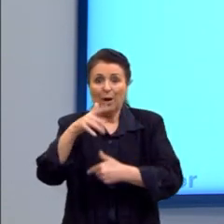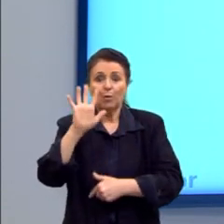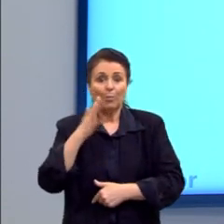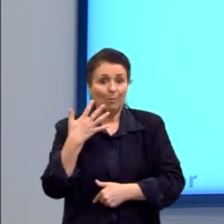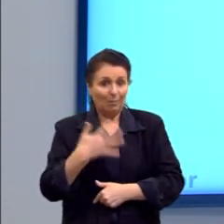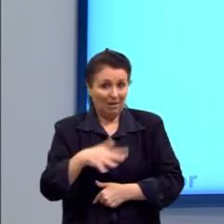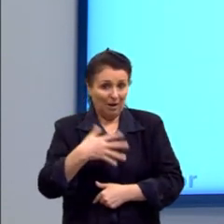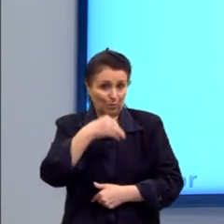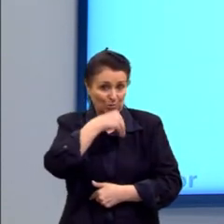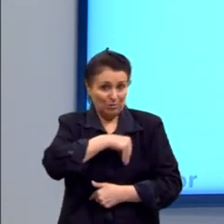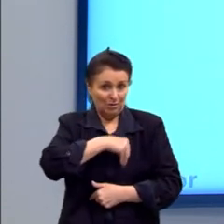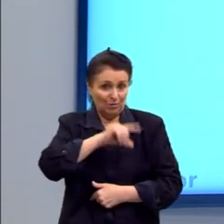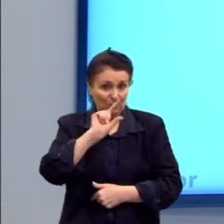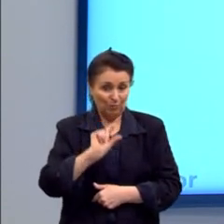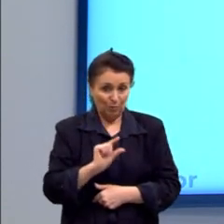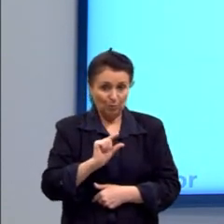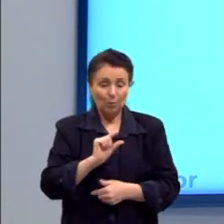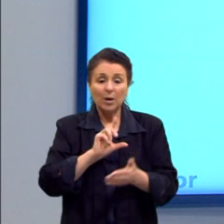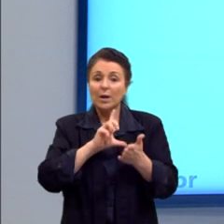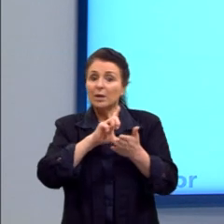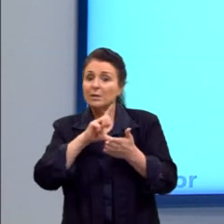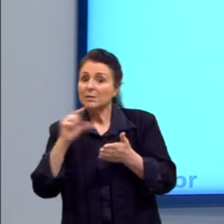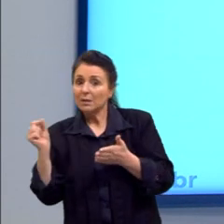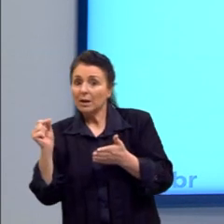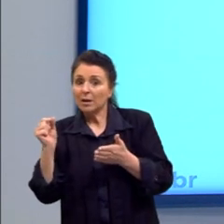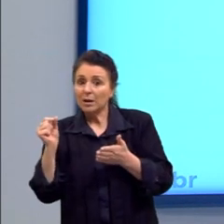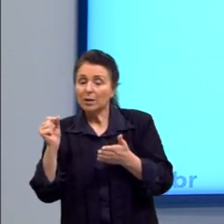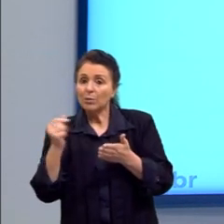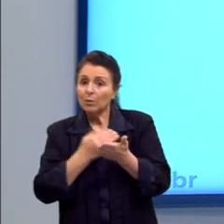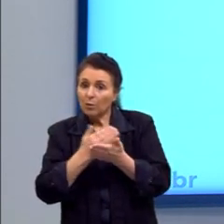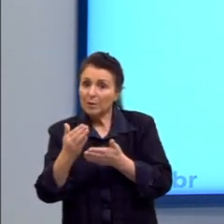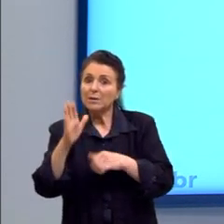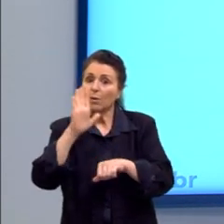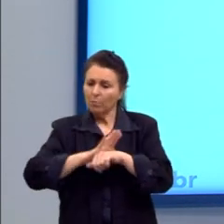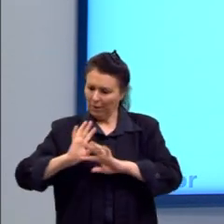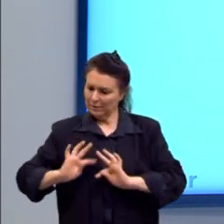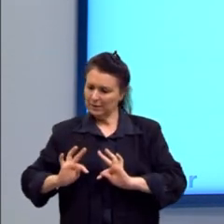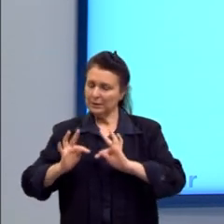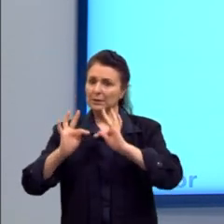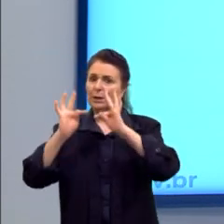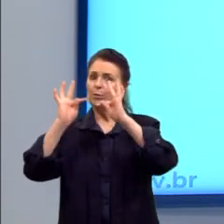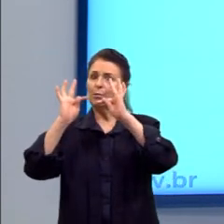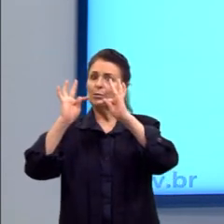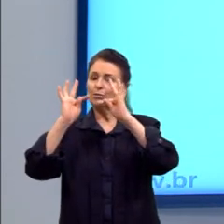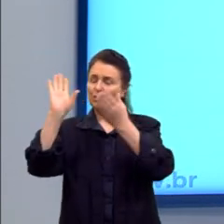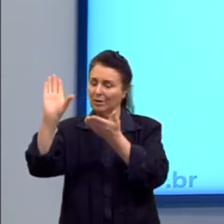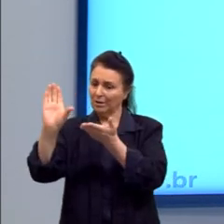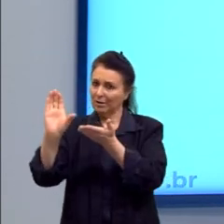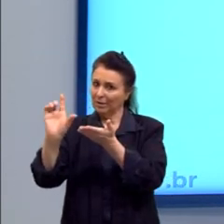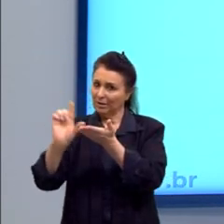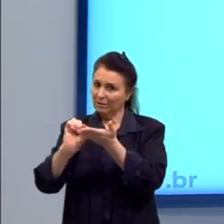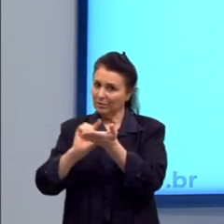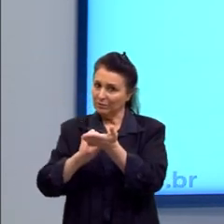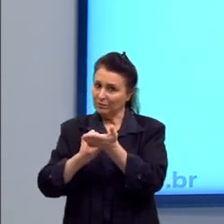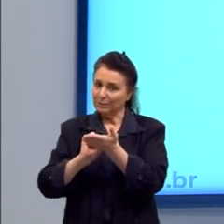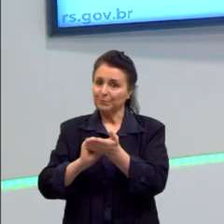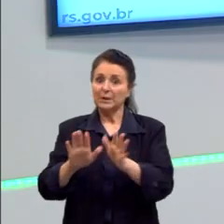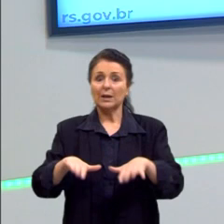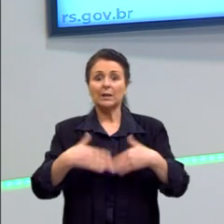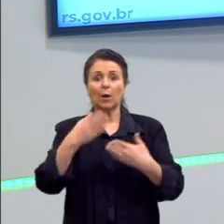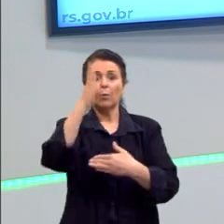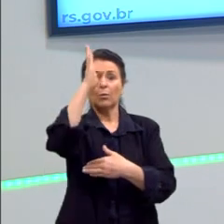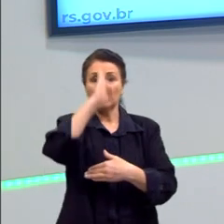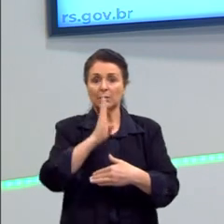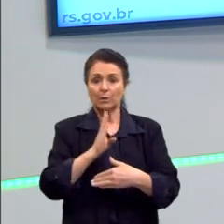de obra barata para um patamar mais tecnológico. Certo? Então, com certeza, para o Brasil não é